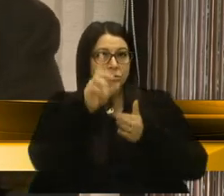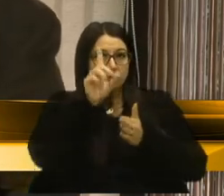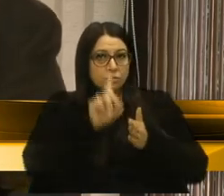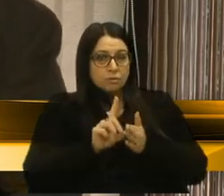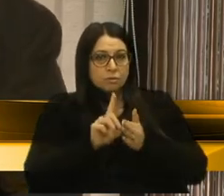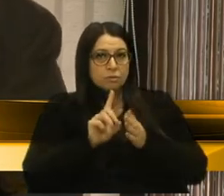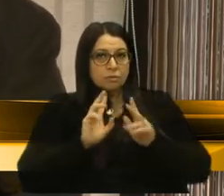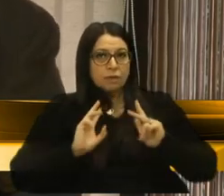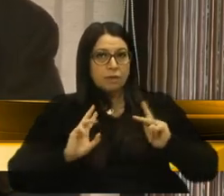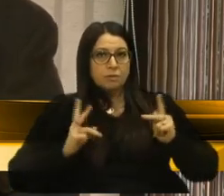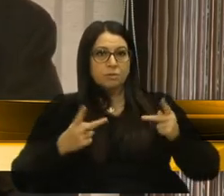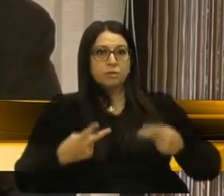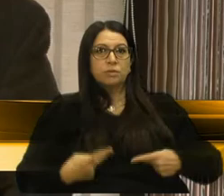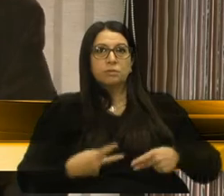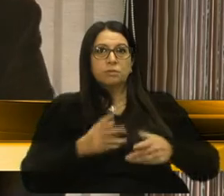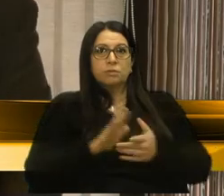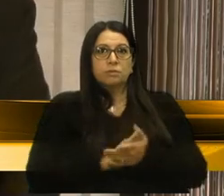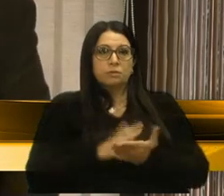a partir das nove horas.